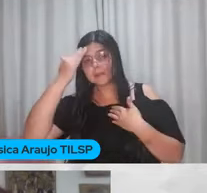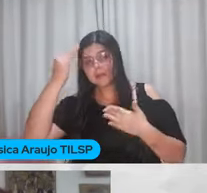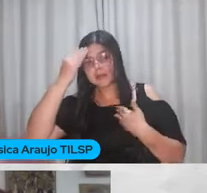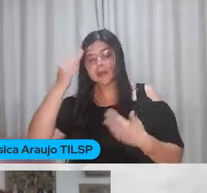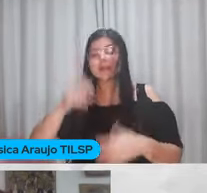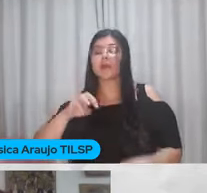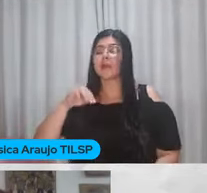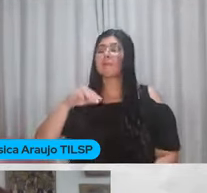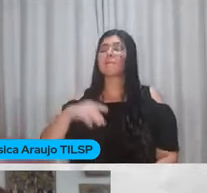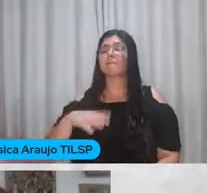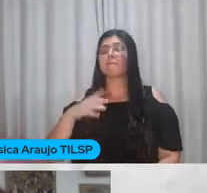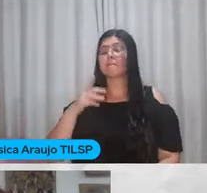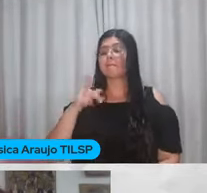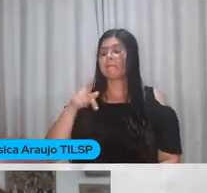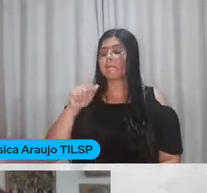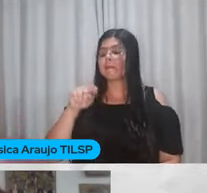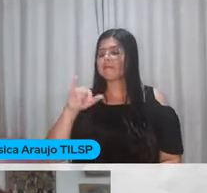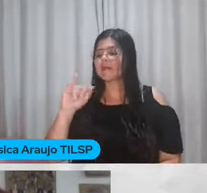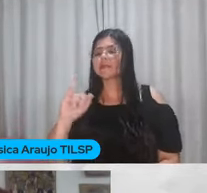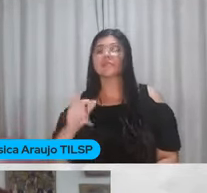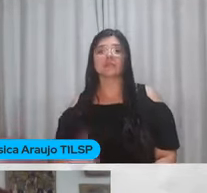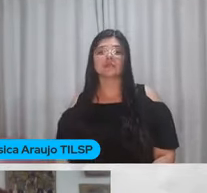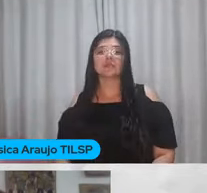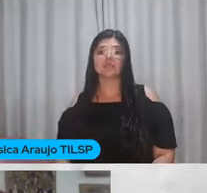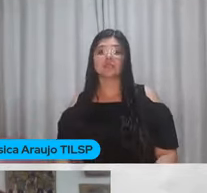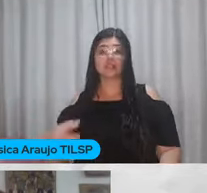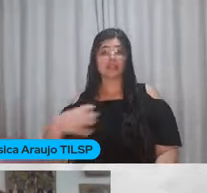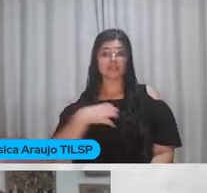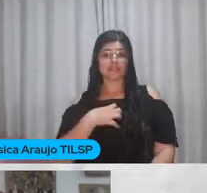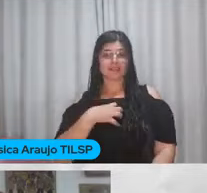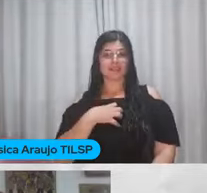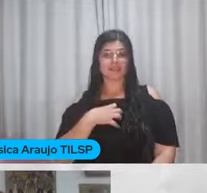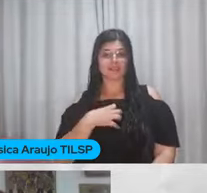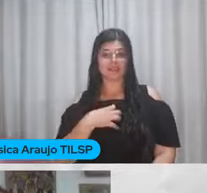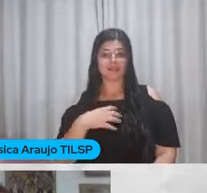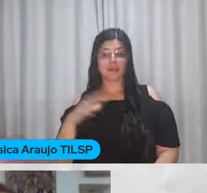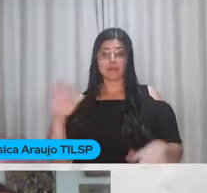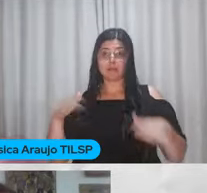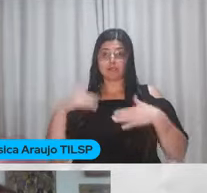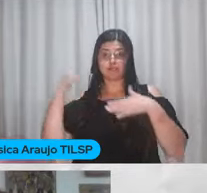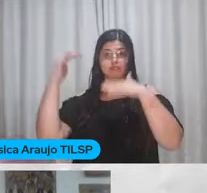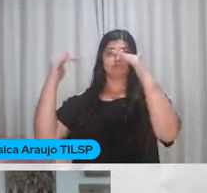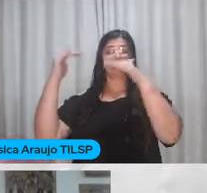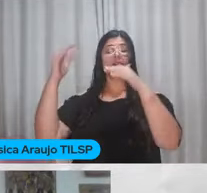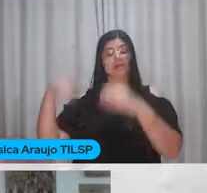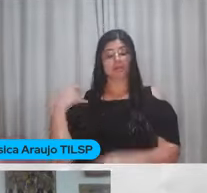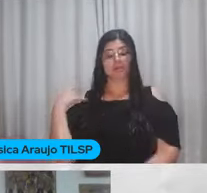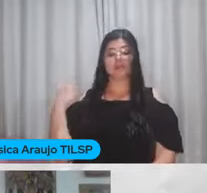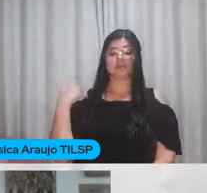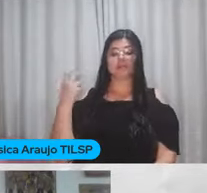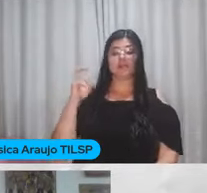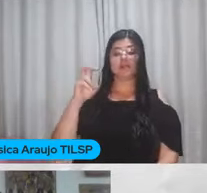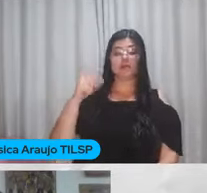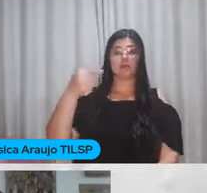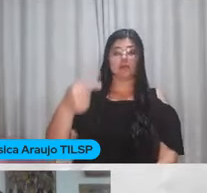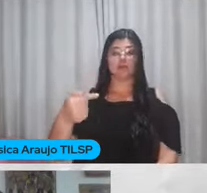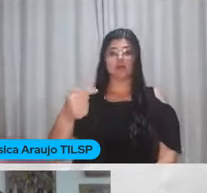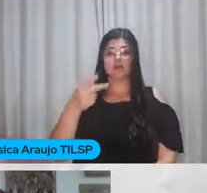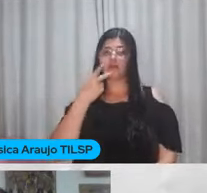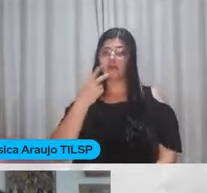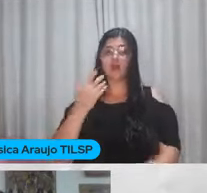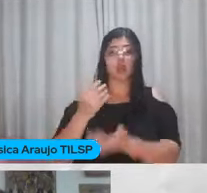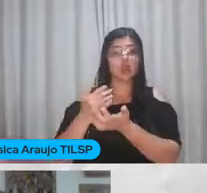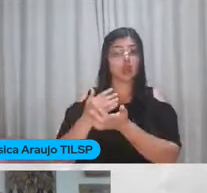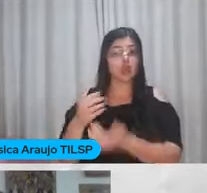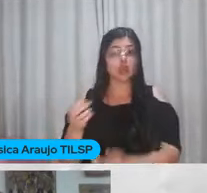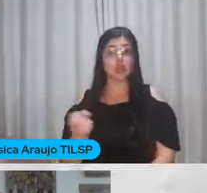acolhimento Uma recepção dessa A gente já se sente Pra cima E na minha idade 57 anos Dizer que eu tô estreando